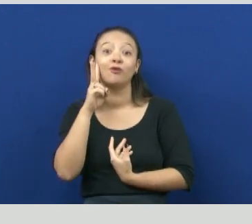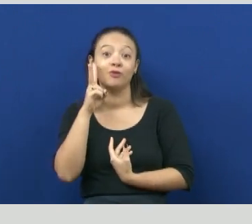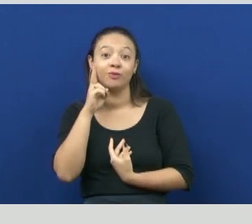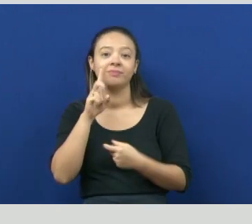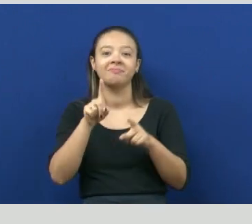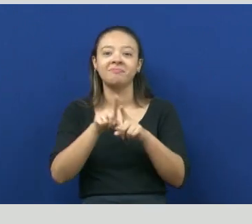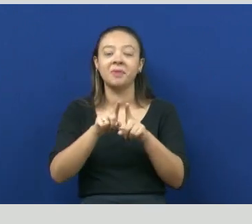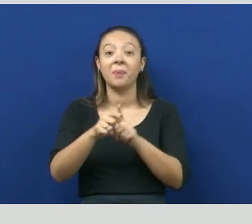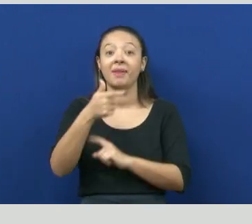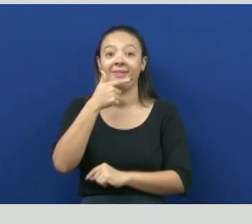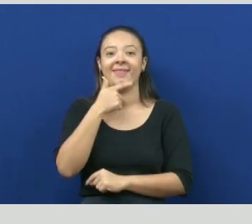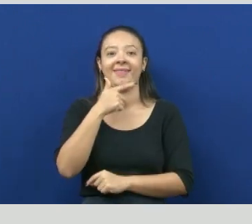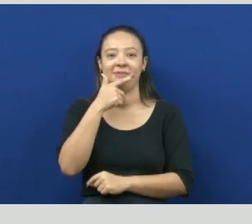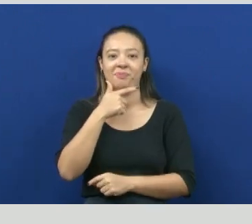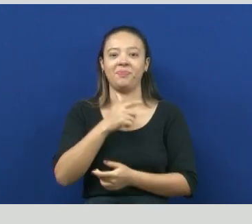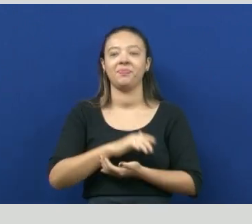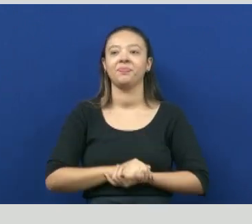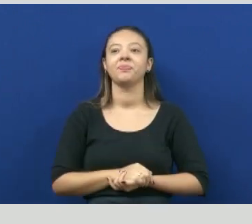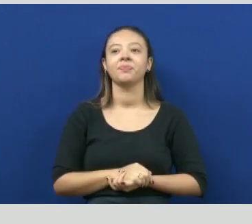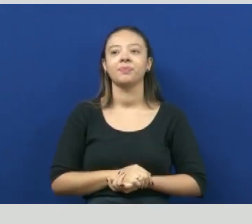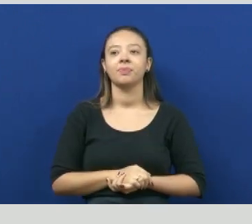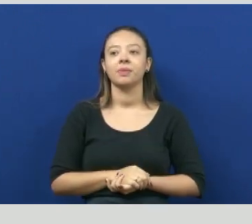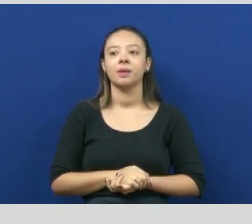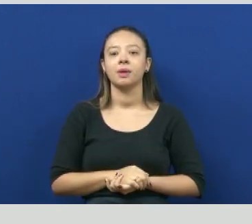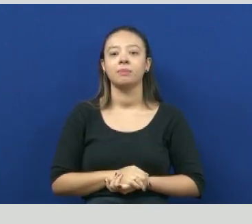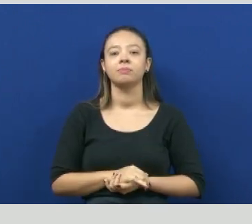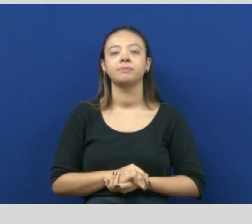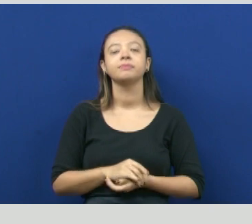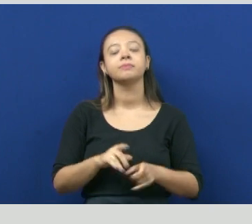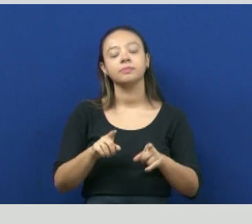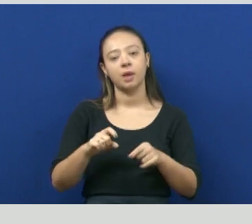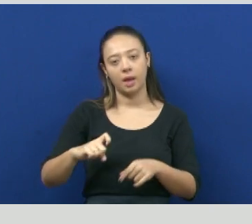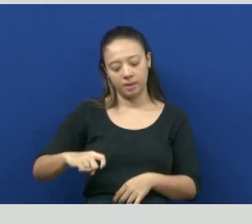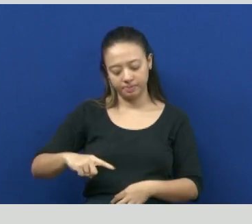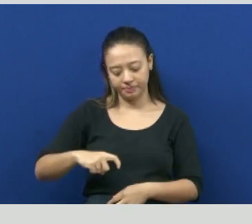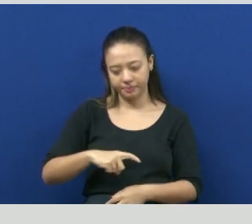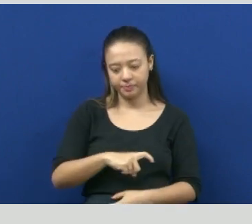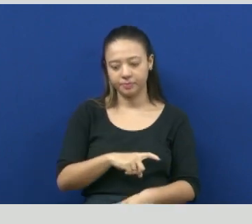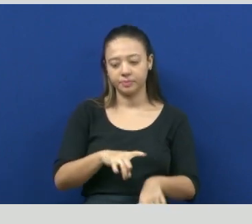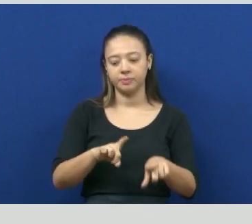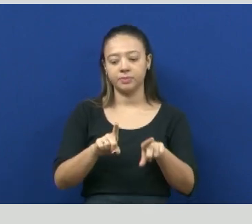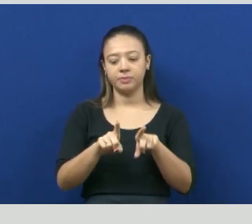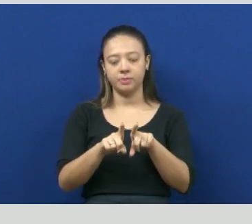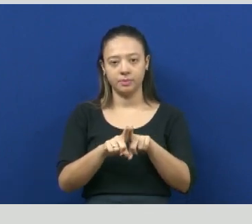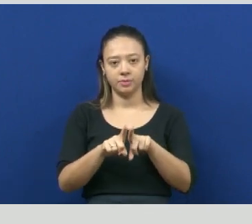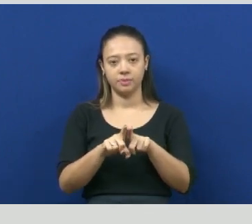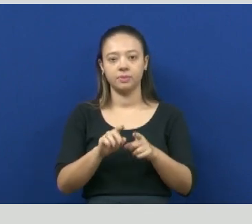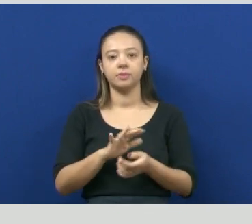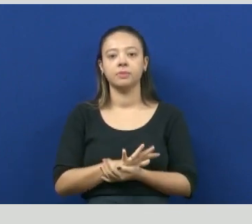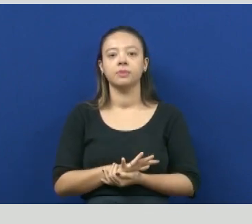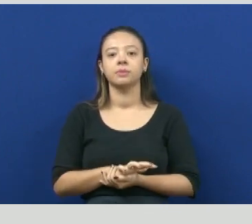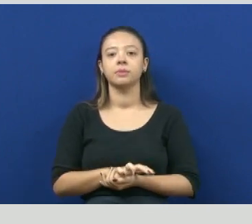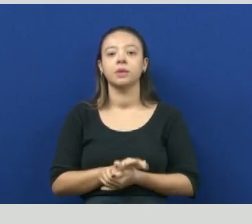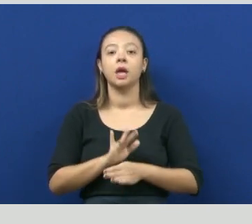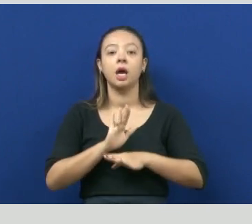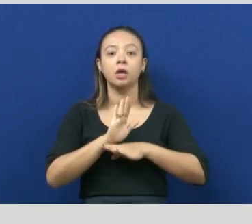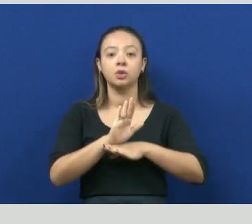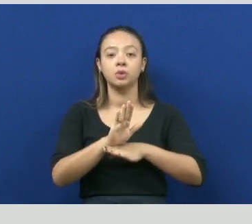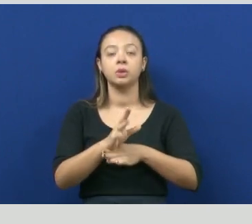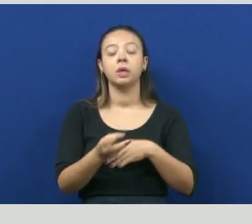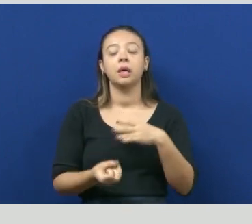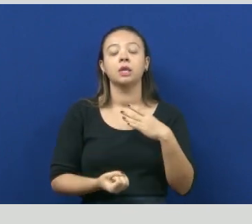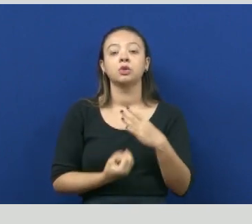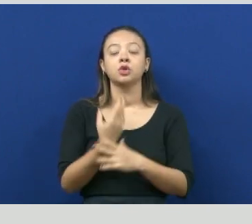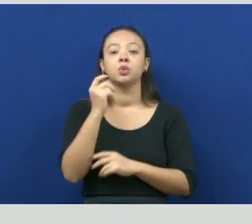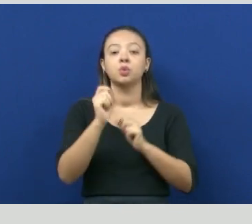benefício. As bactérias também são utilizadas para formação de gás metano